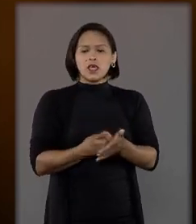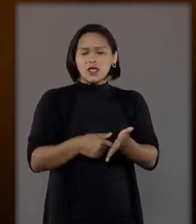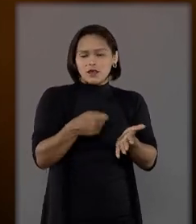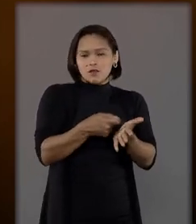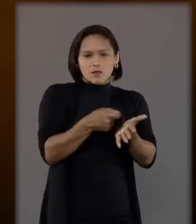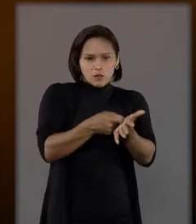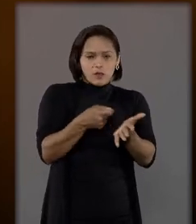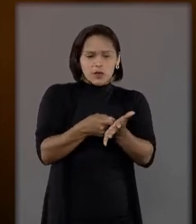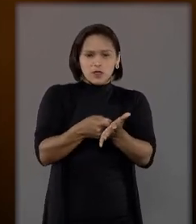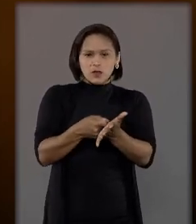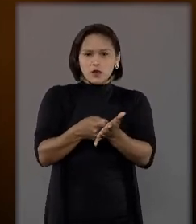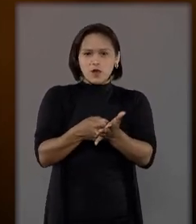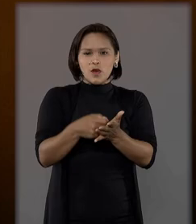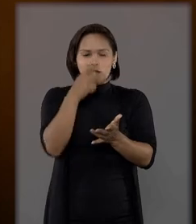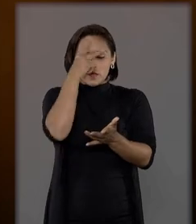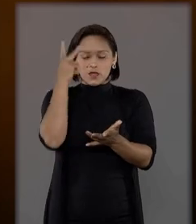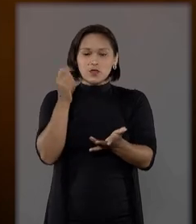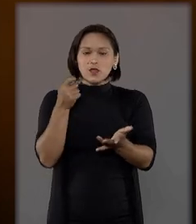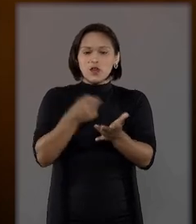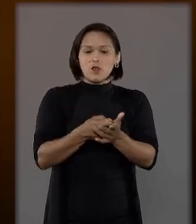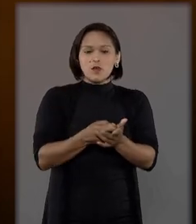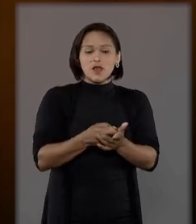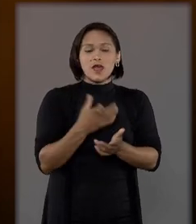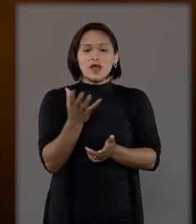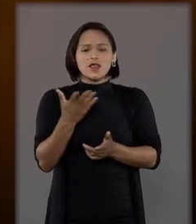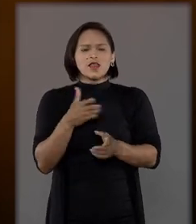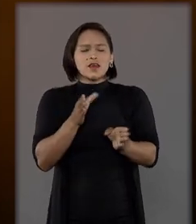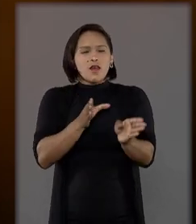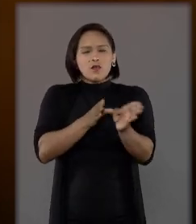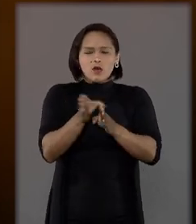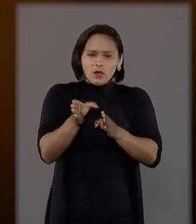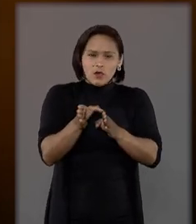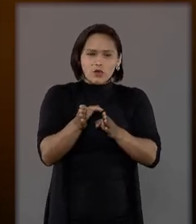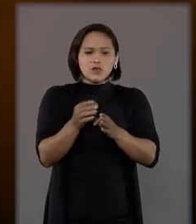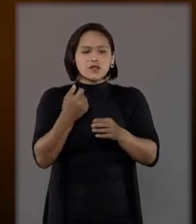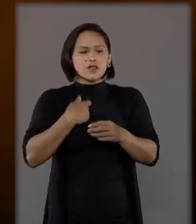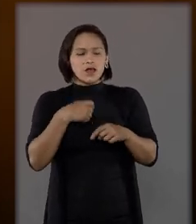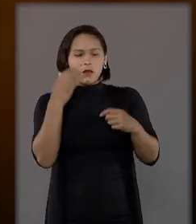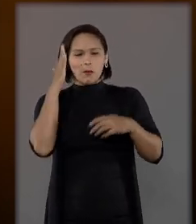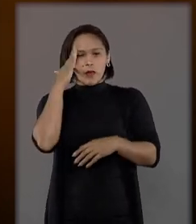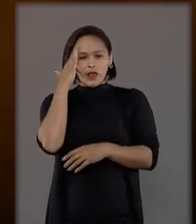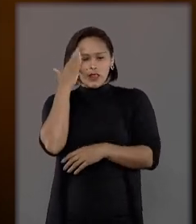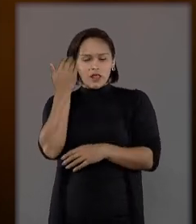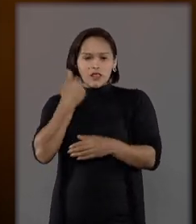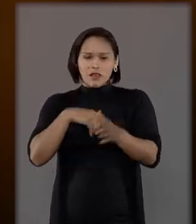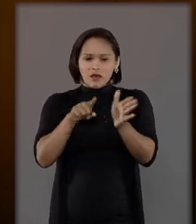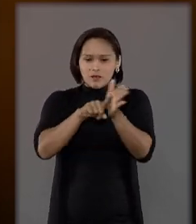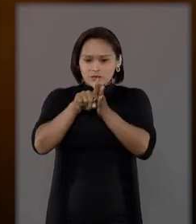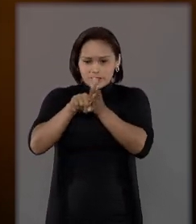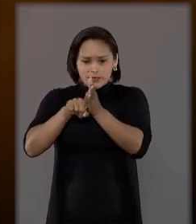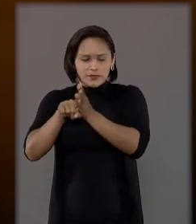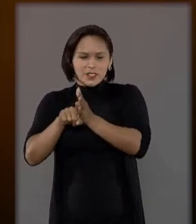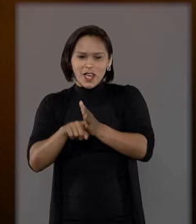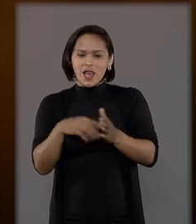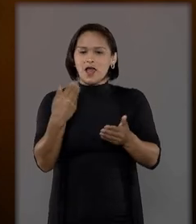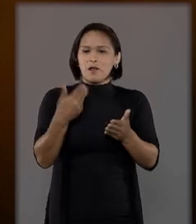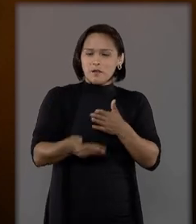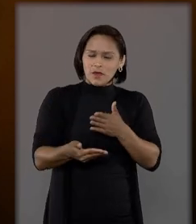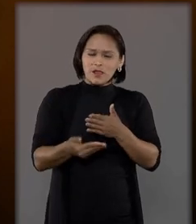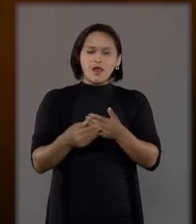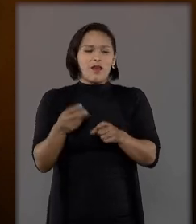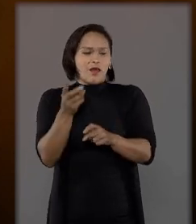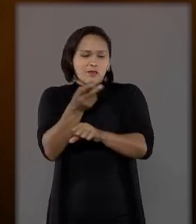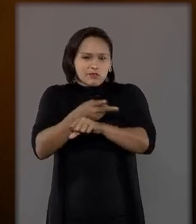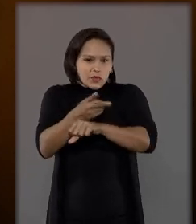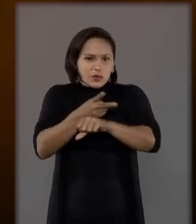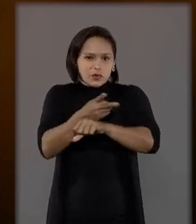dia mais, o comprador, às vezes, quer uma assessoria de um profissional para fazer uma boa aquisição ou para não perder tanto tempo em procura